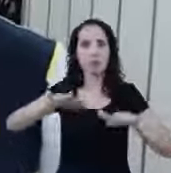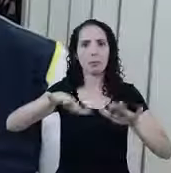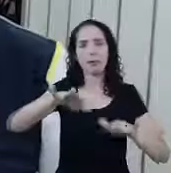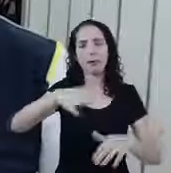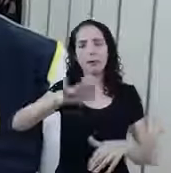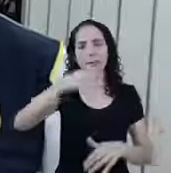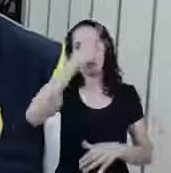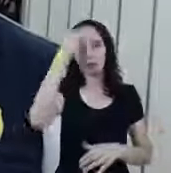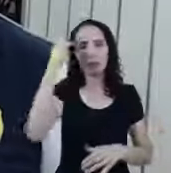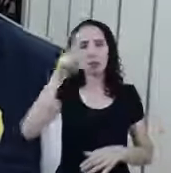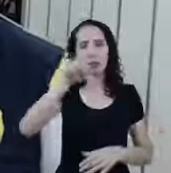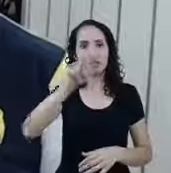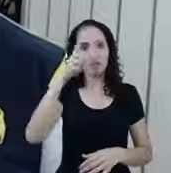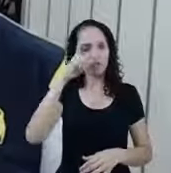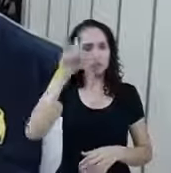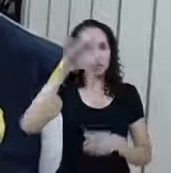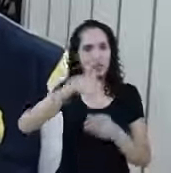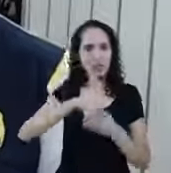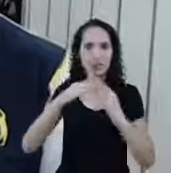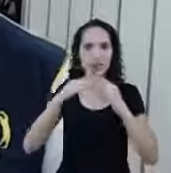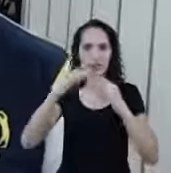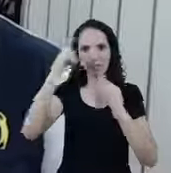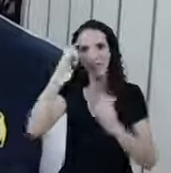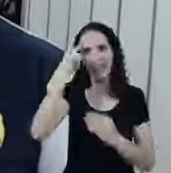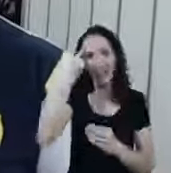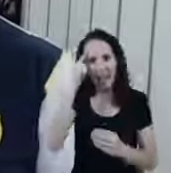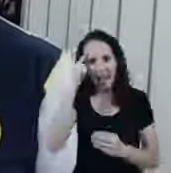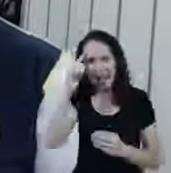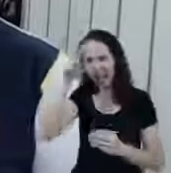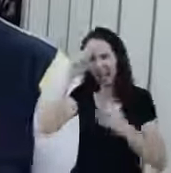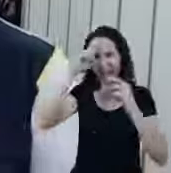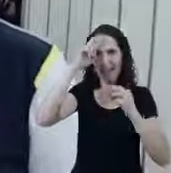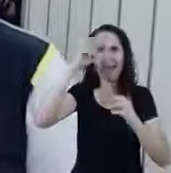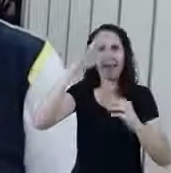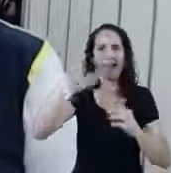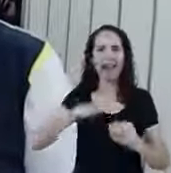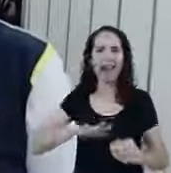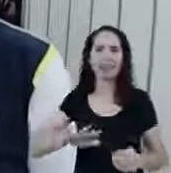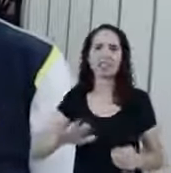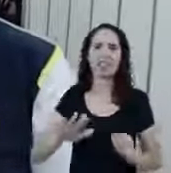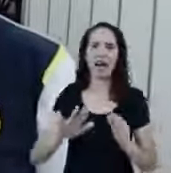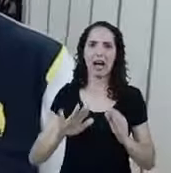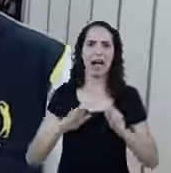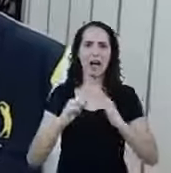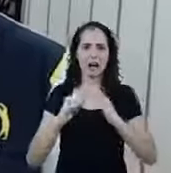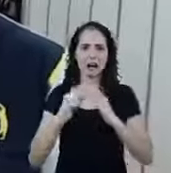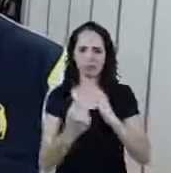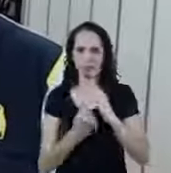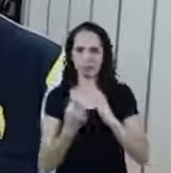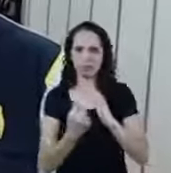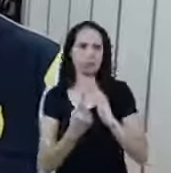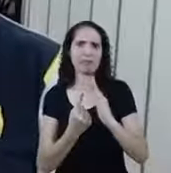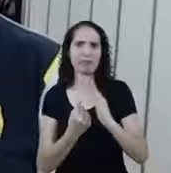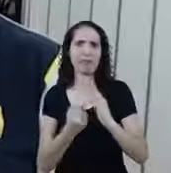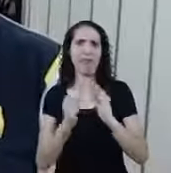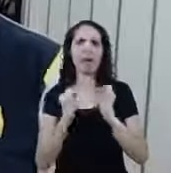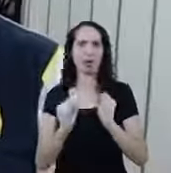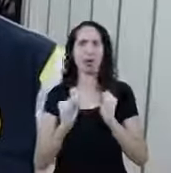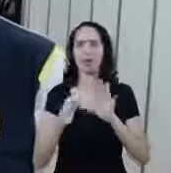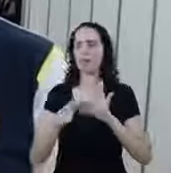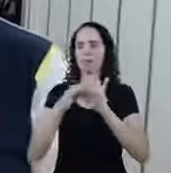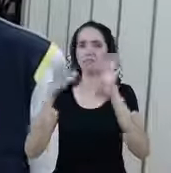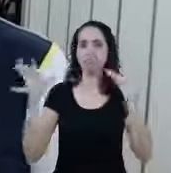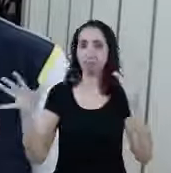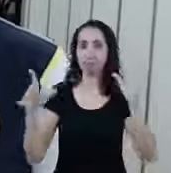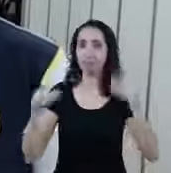Dentro de casa Elas tendem a achar Que A dar uma relaxada Nessa questão De isolamento social E esta semana Eu vejo que